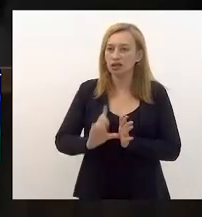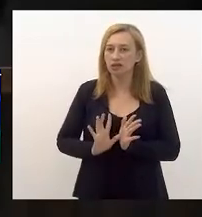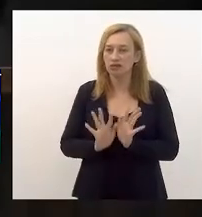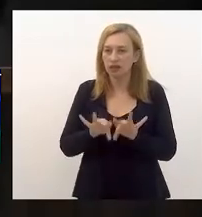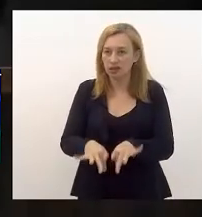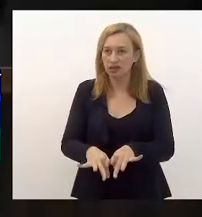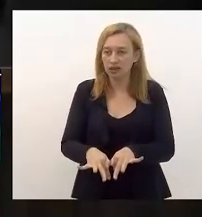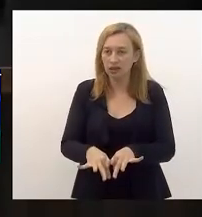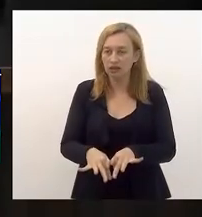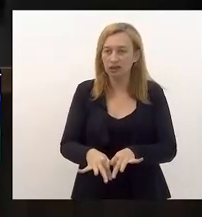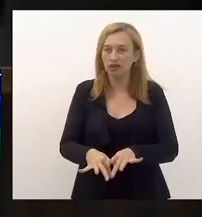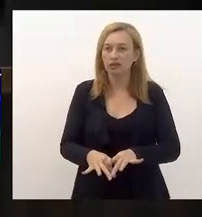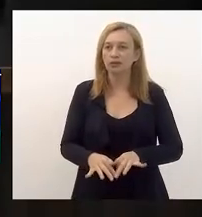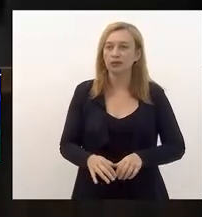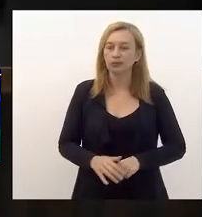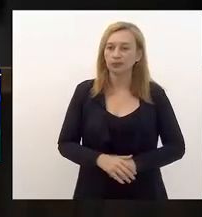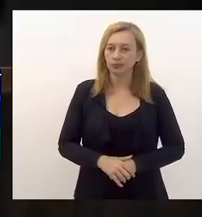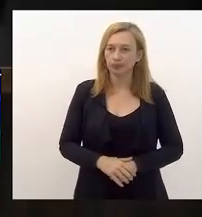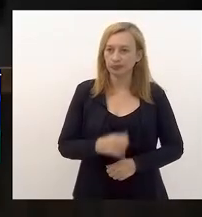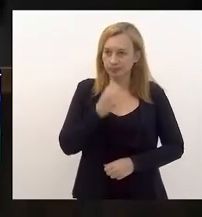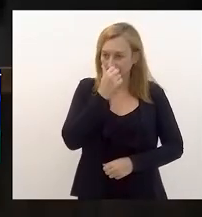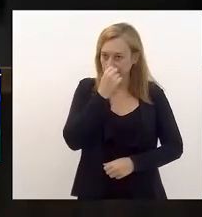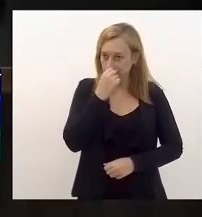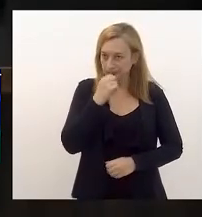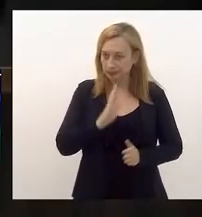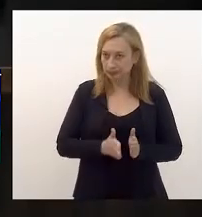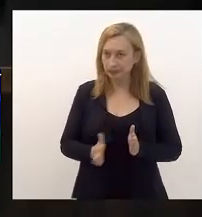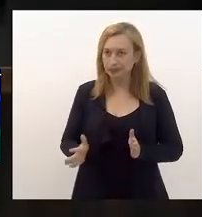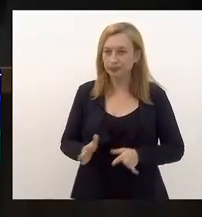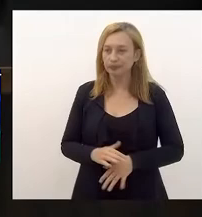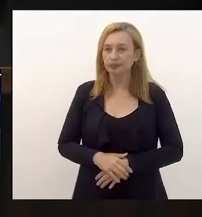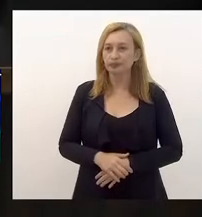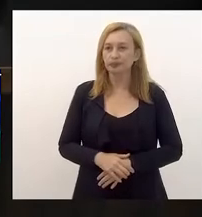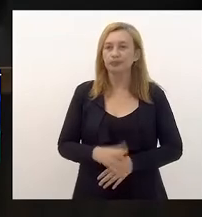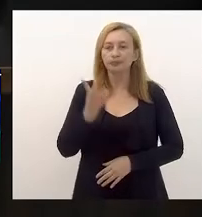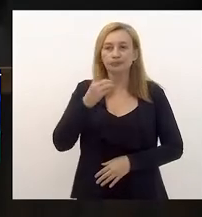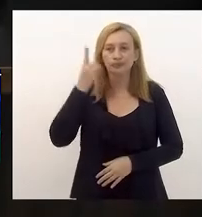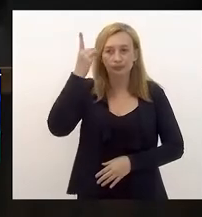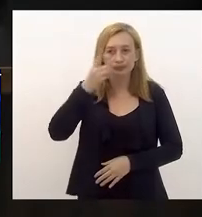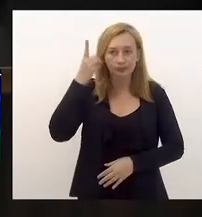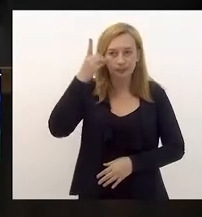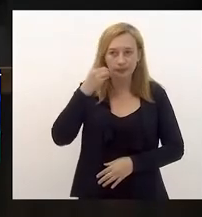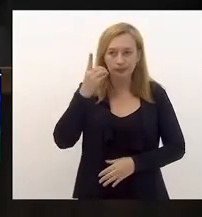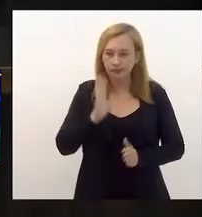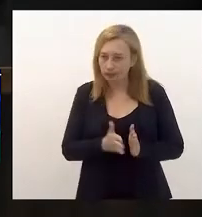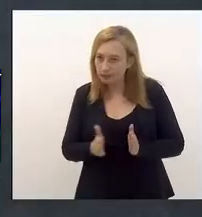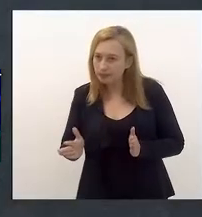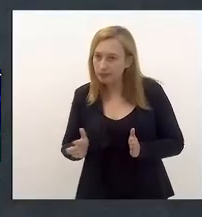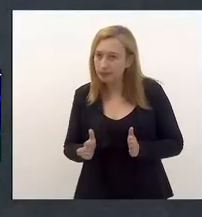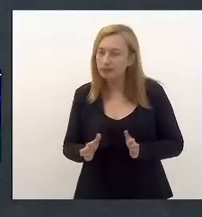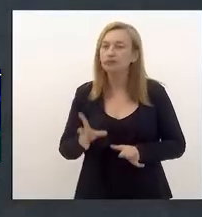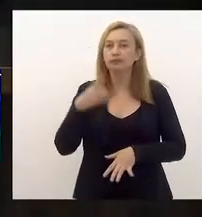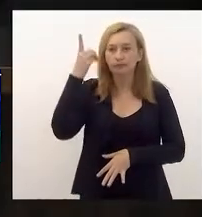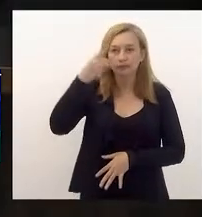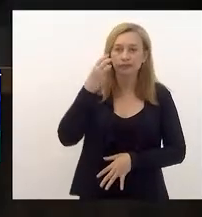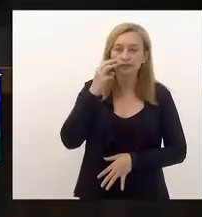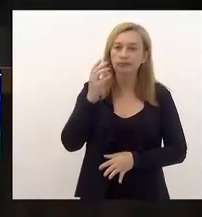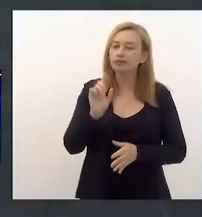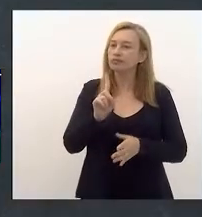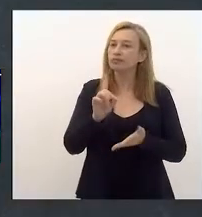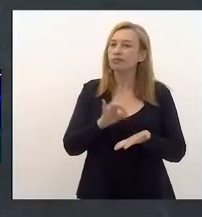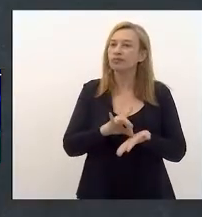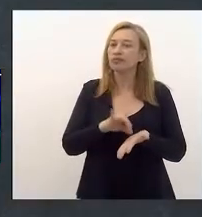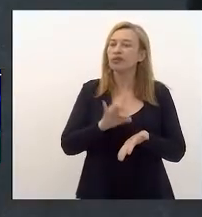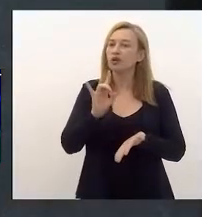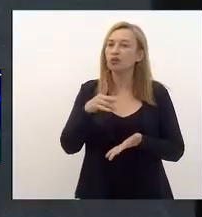o trabalho da segunda sessão, deputado, questão de ordem, deputado Valdeca Arreira. Na verdade, só